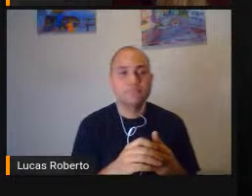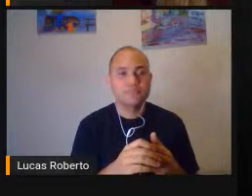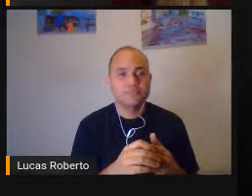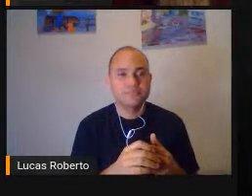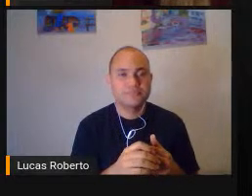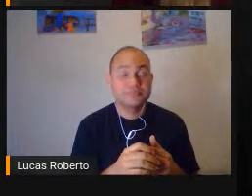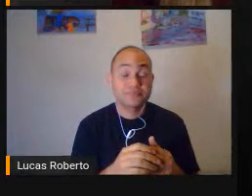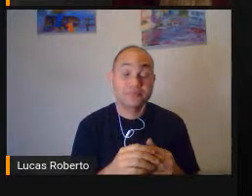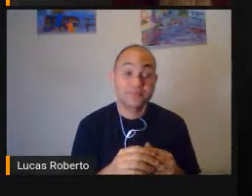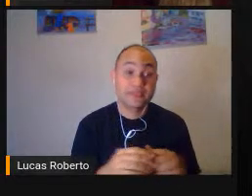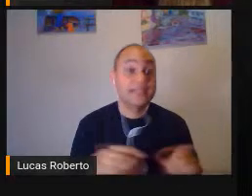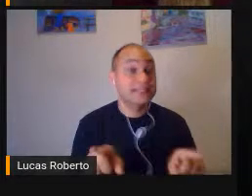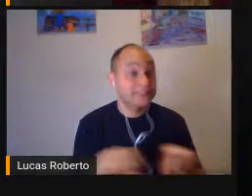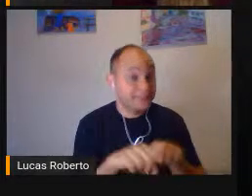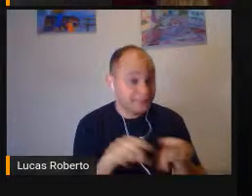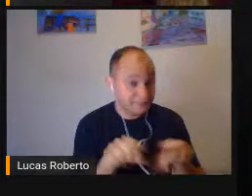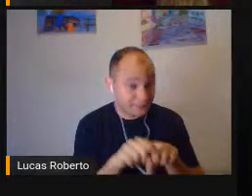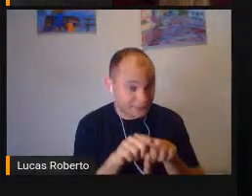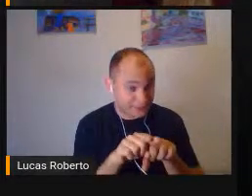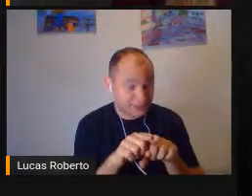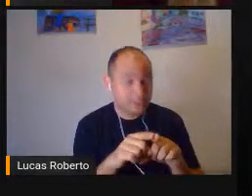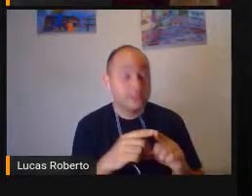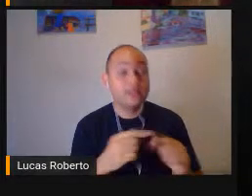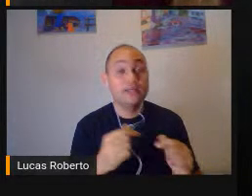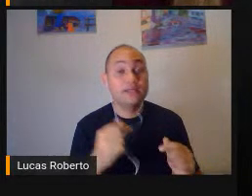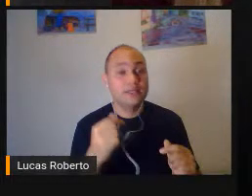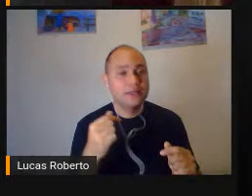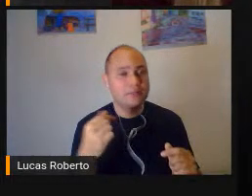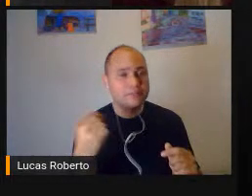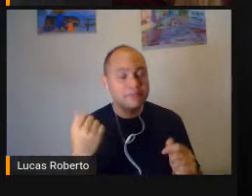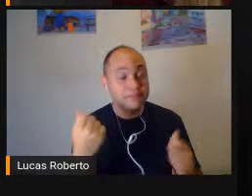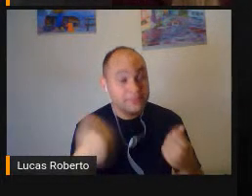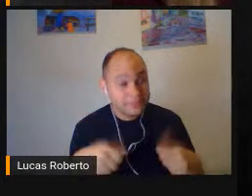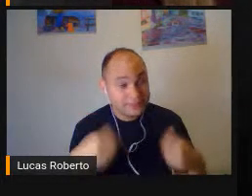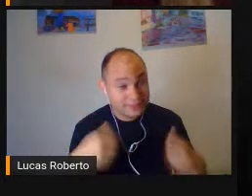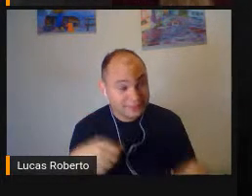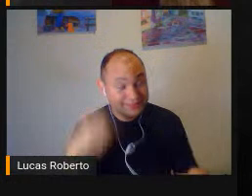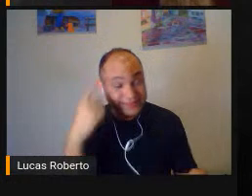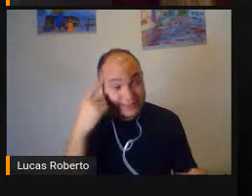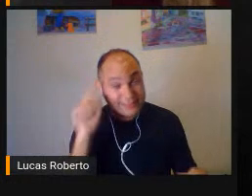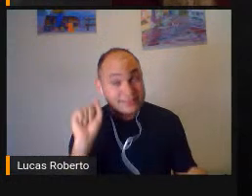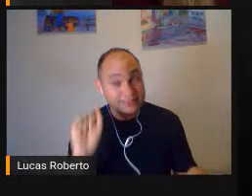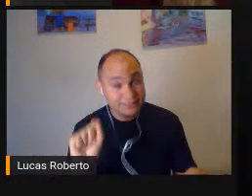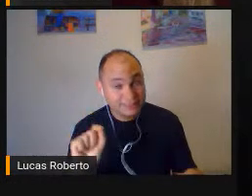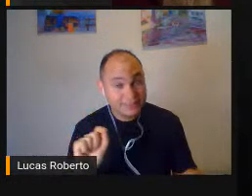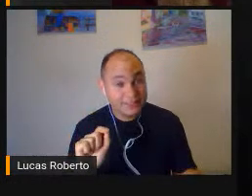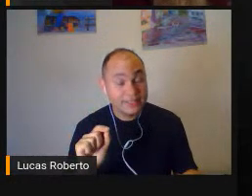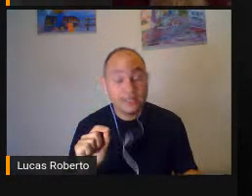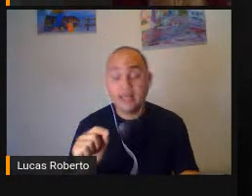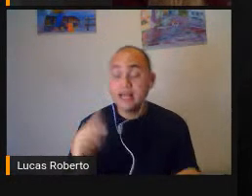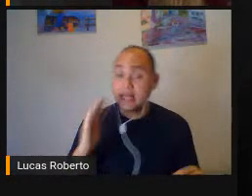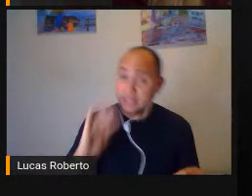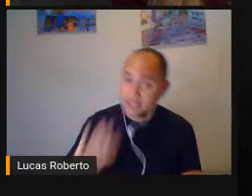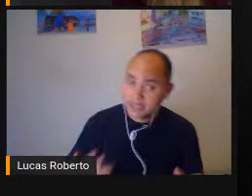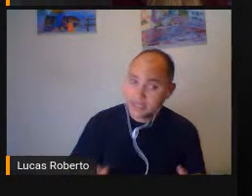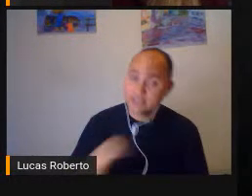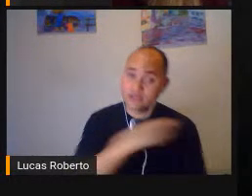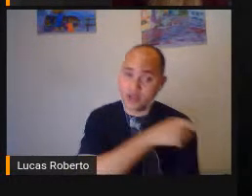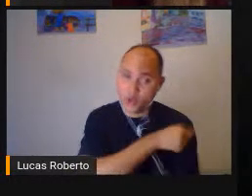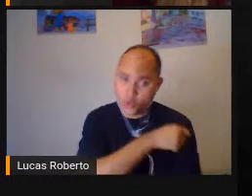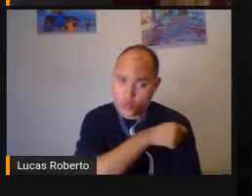É inquestionável Que essas crianças Precisam de ter um tempo a mais Nas suas avaliações Nas suas